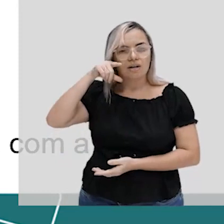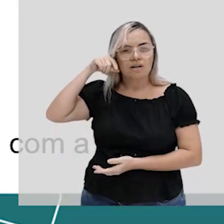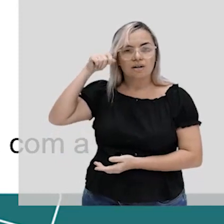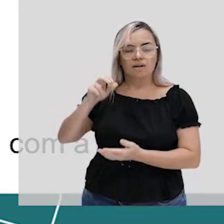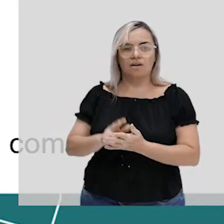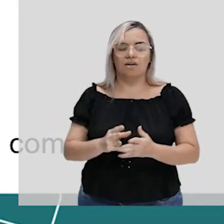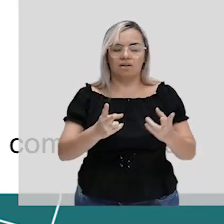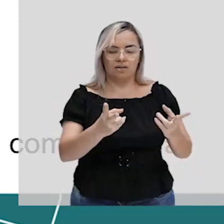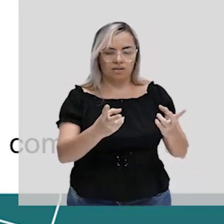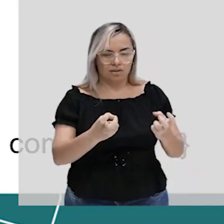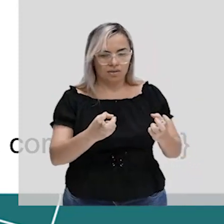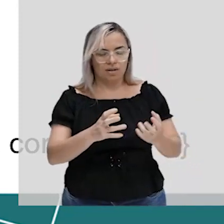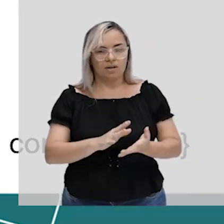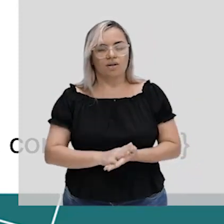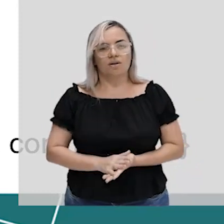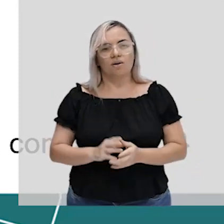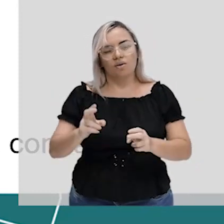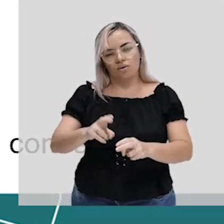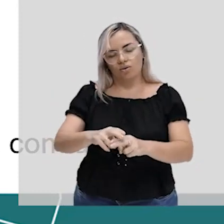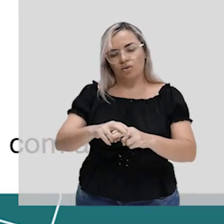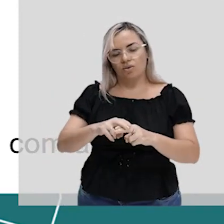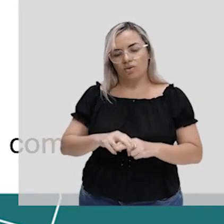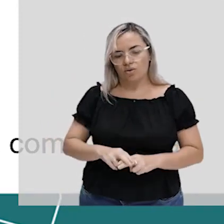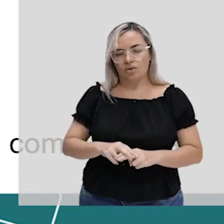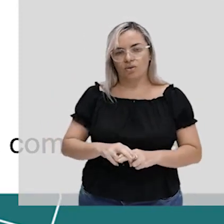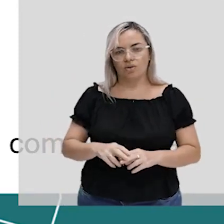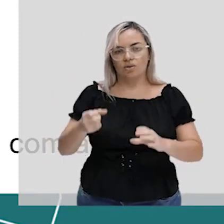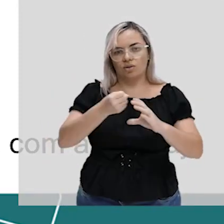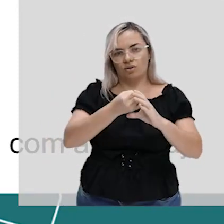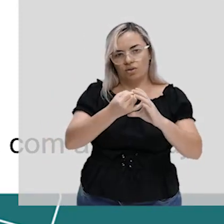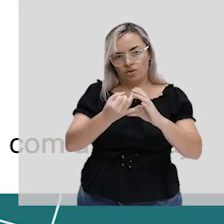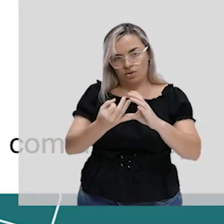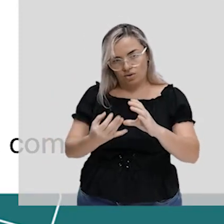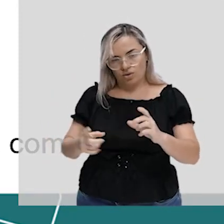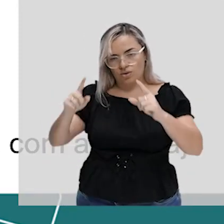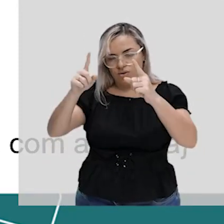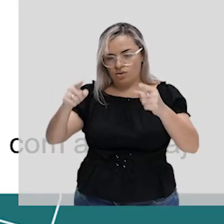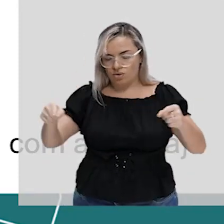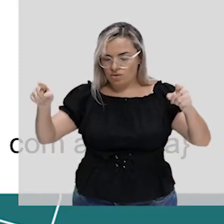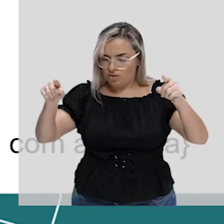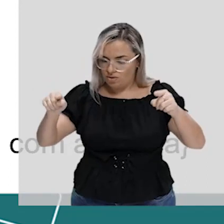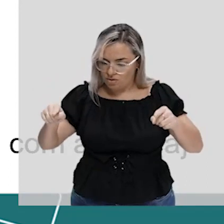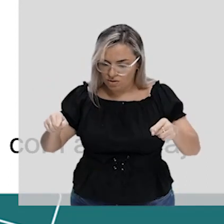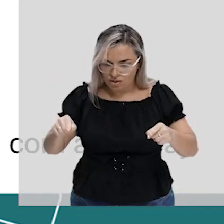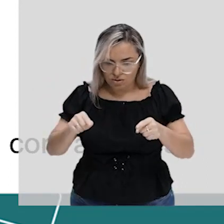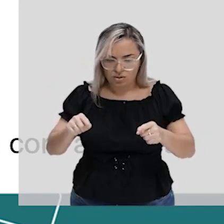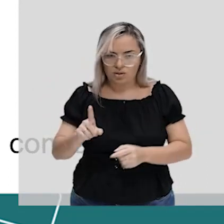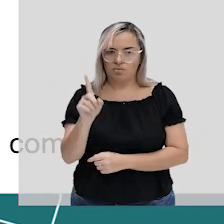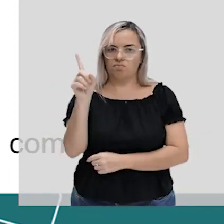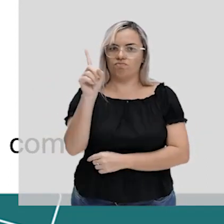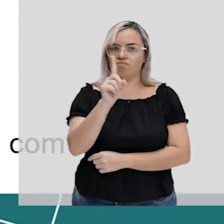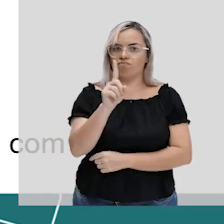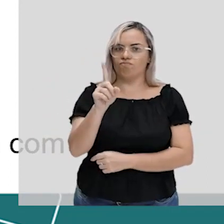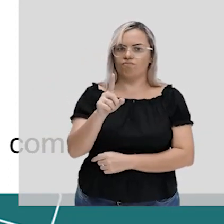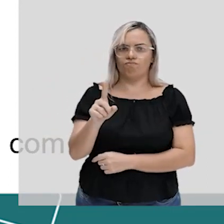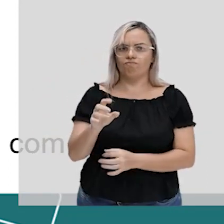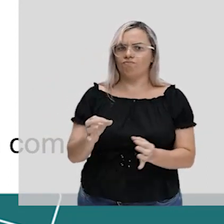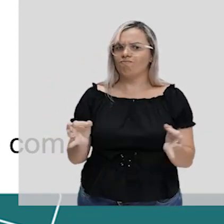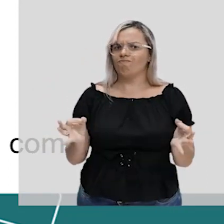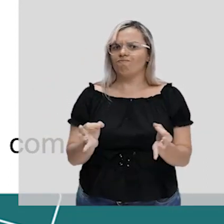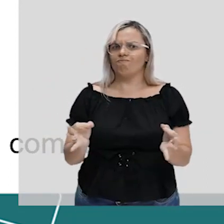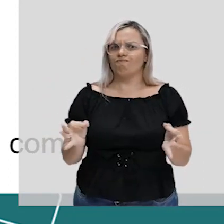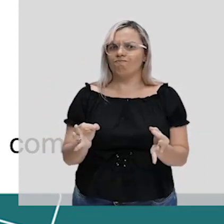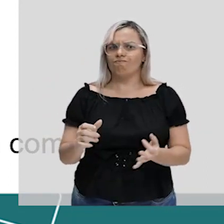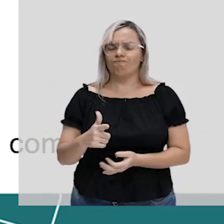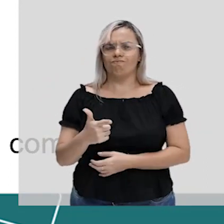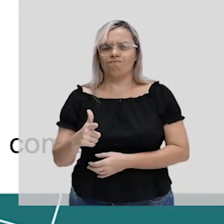que, até então, esses conjuntos aqui, nenhum é numérico, tá? E nem por